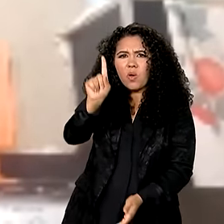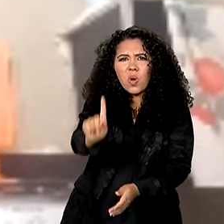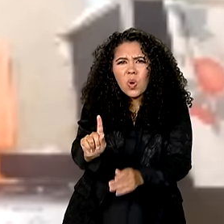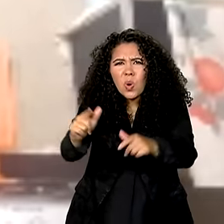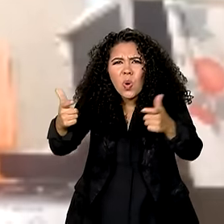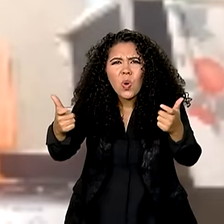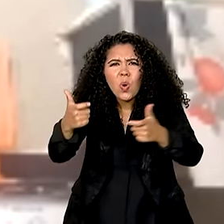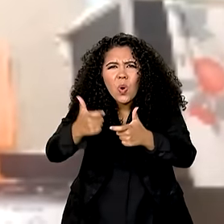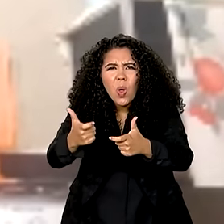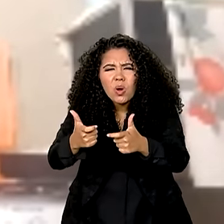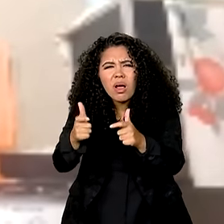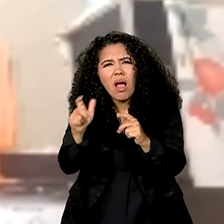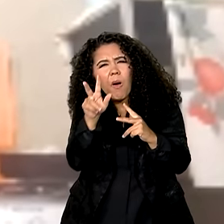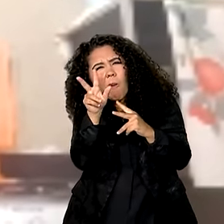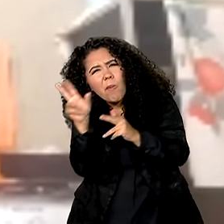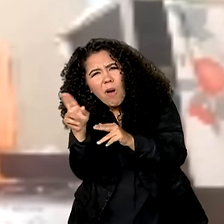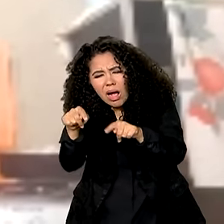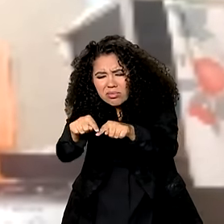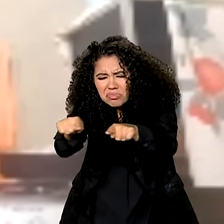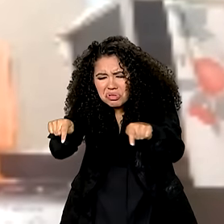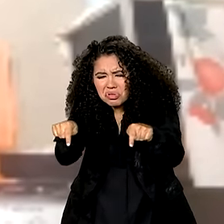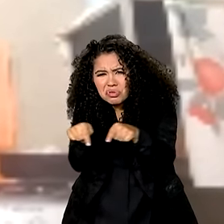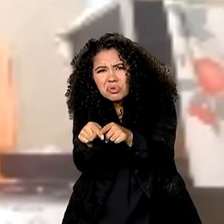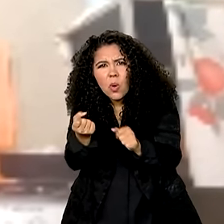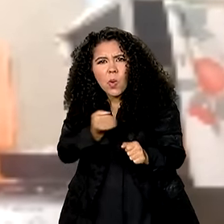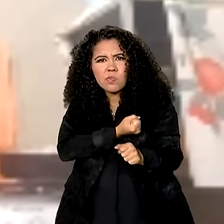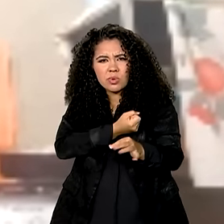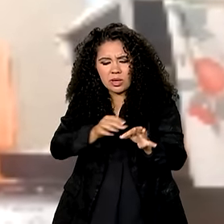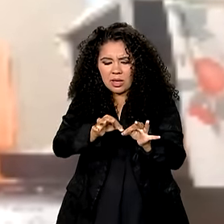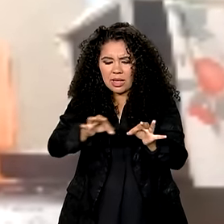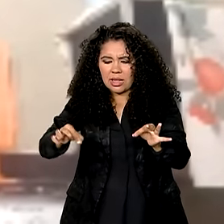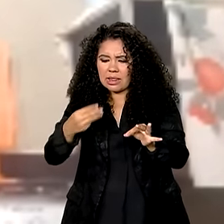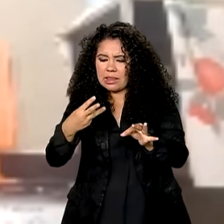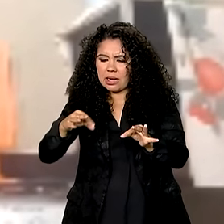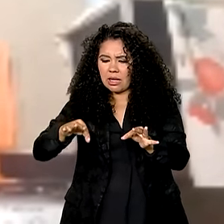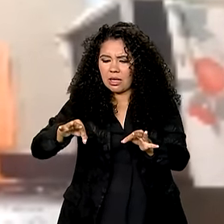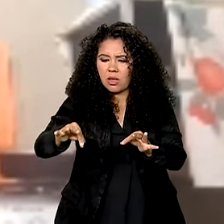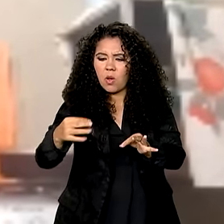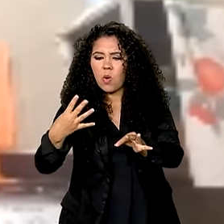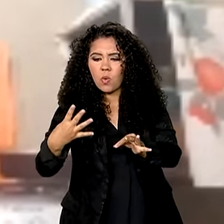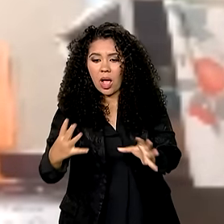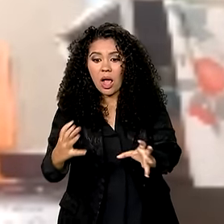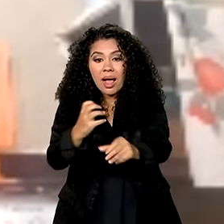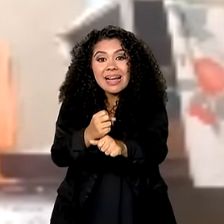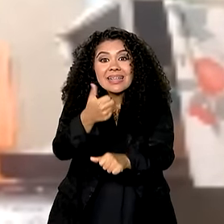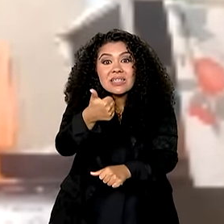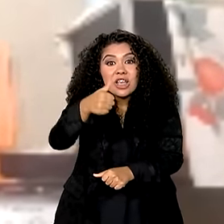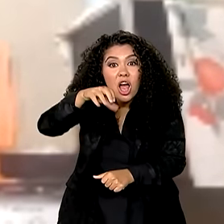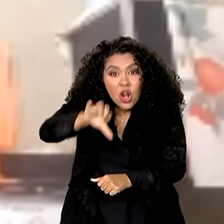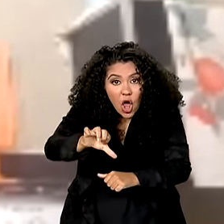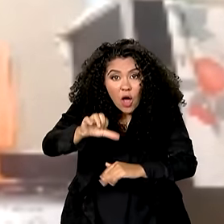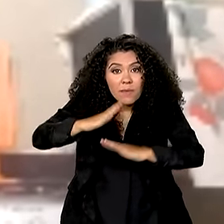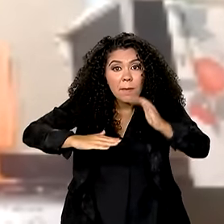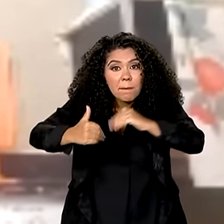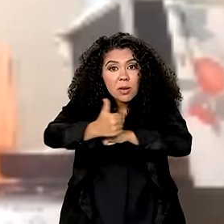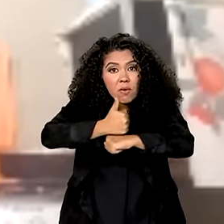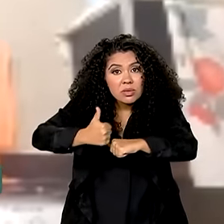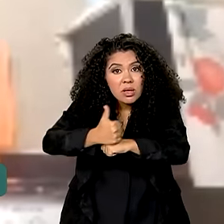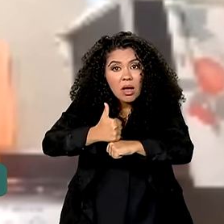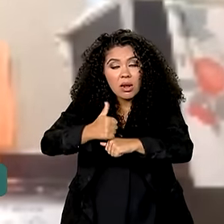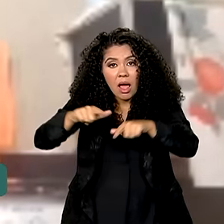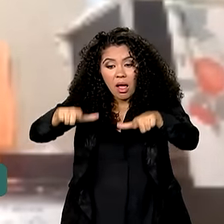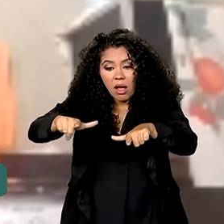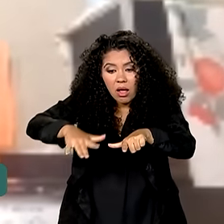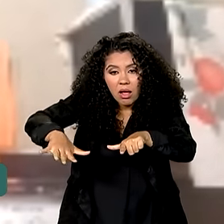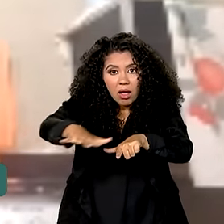um quartinho de 3x4 para caber 19 pessoas, até 12 pessoas, 15 pessoas